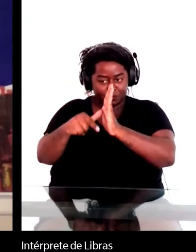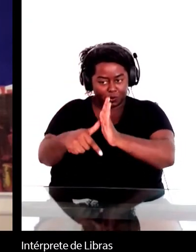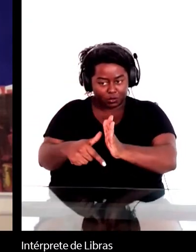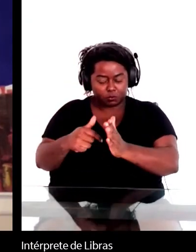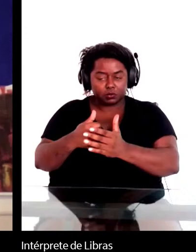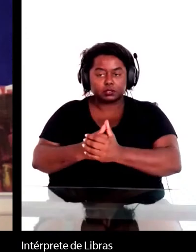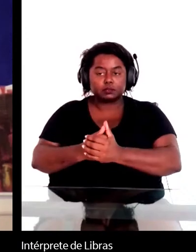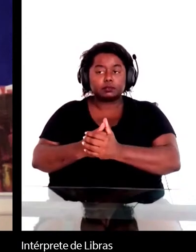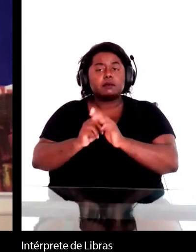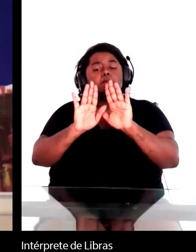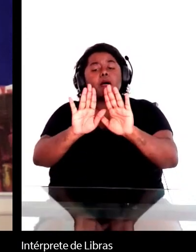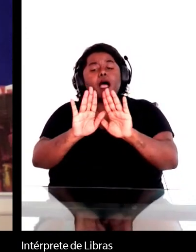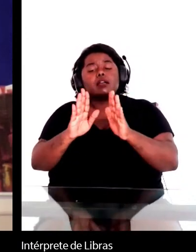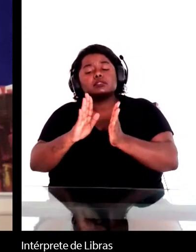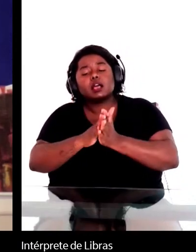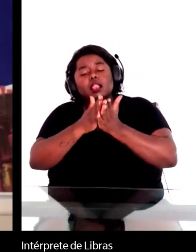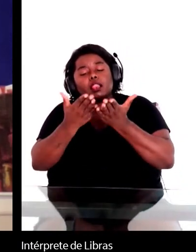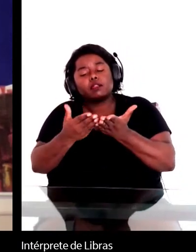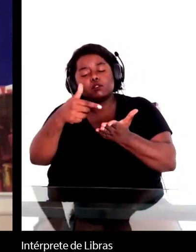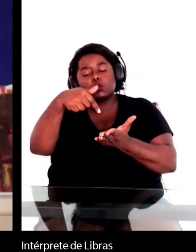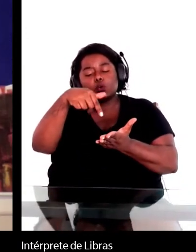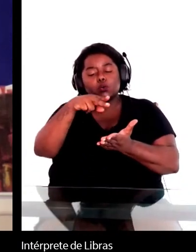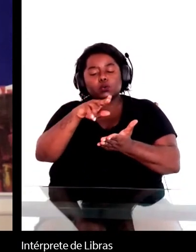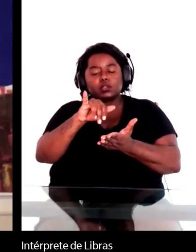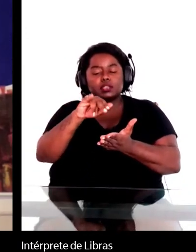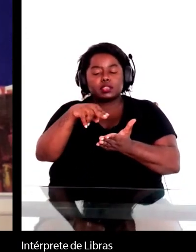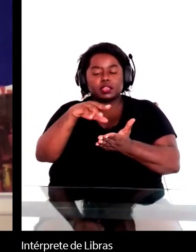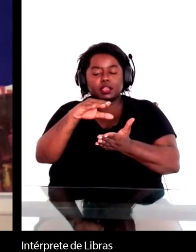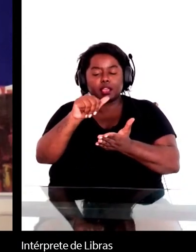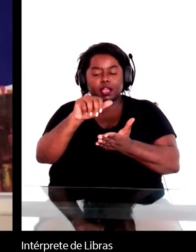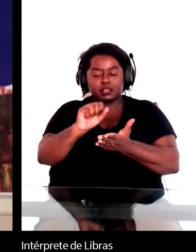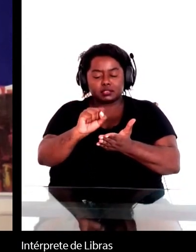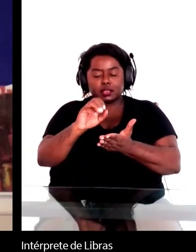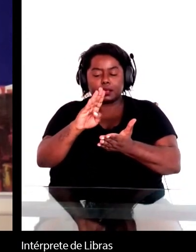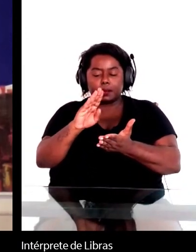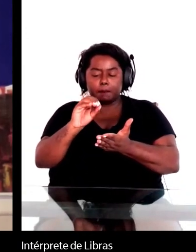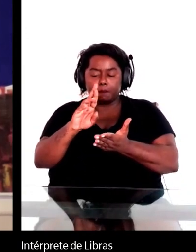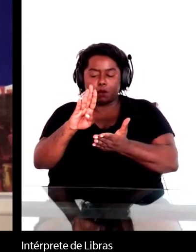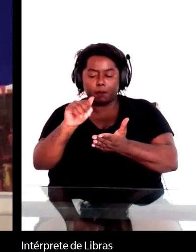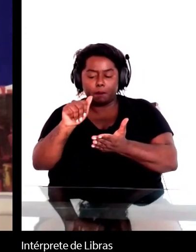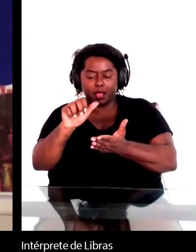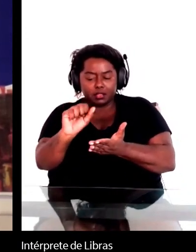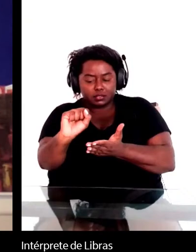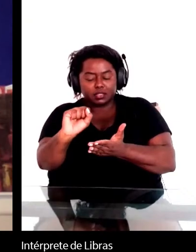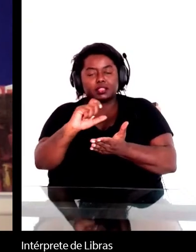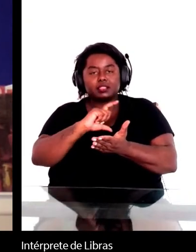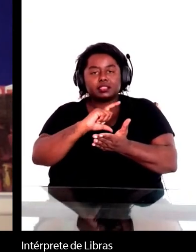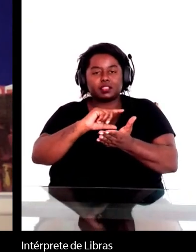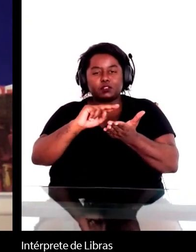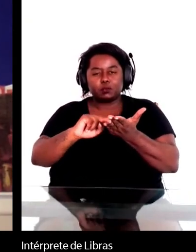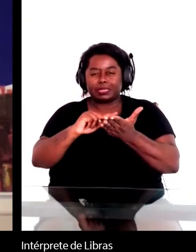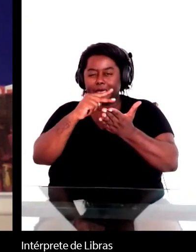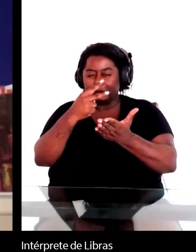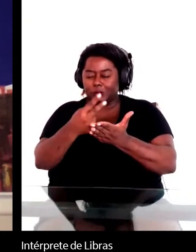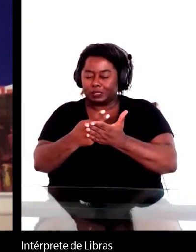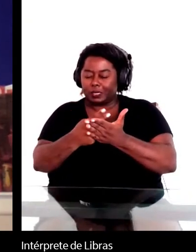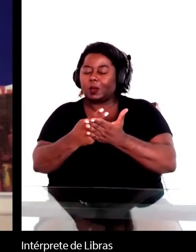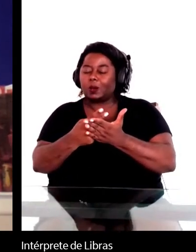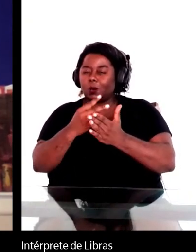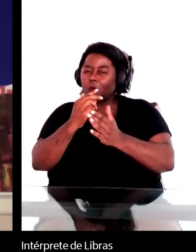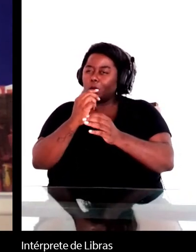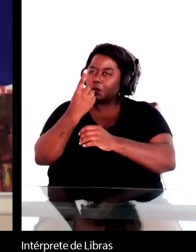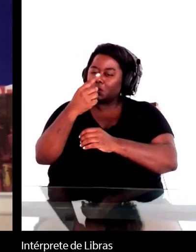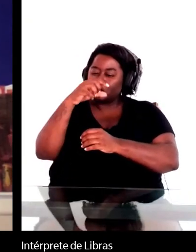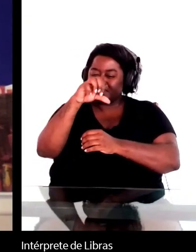Kim Casborba, primeiramente traduzido como Philosopher or Dog, que é o título estranho, nos anos 50,